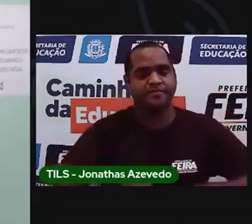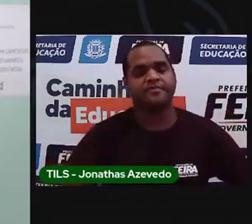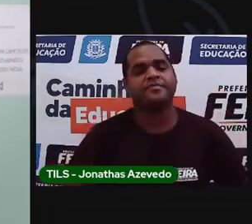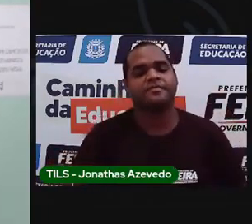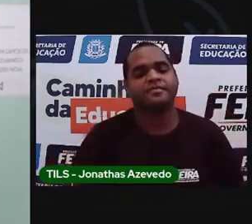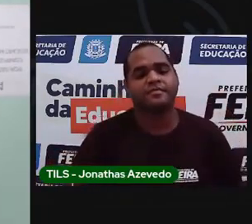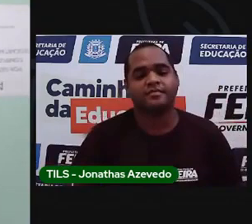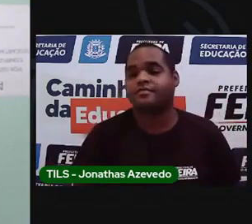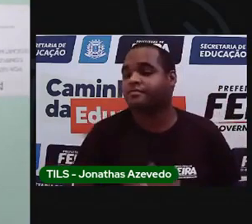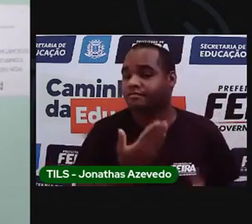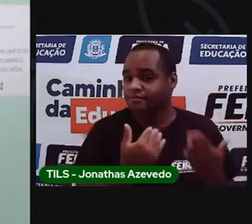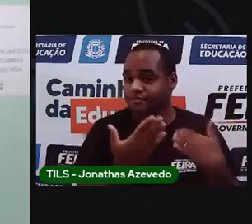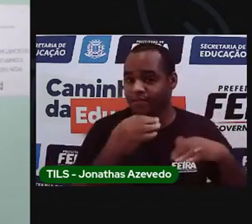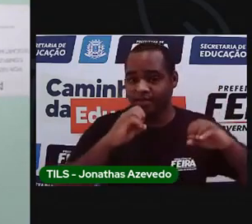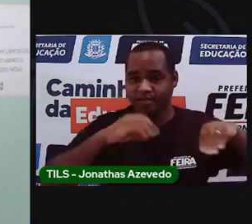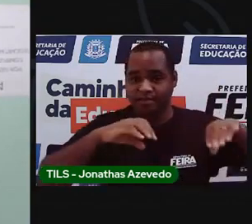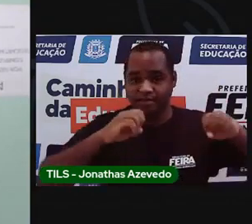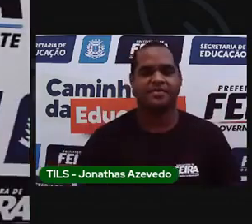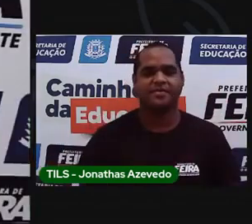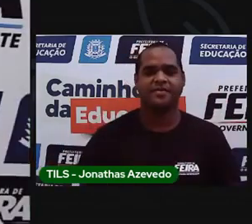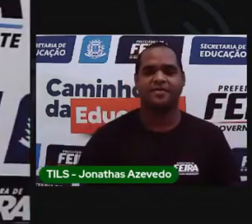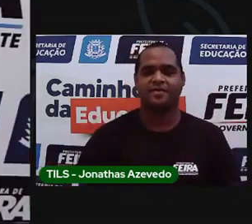Vamos seguir a nossa aba, tá bom?